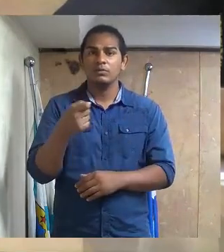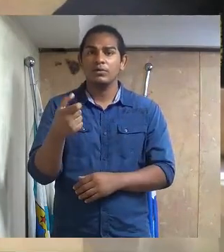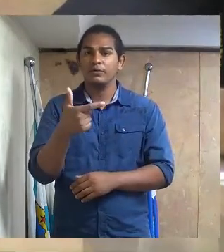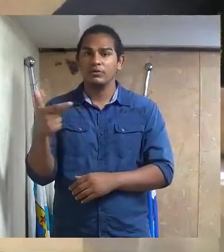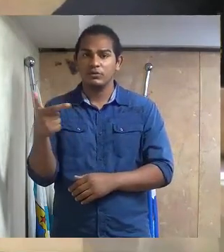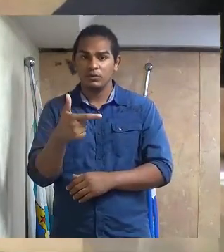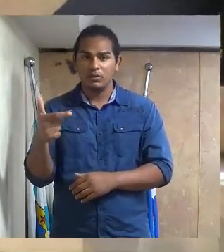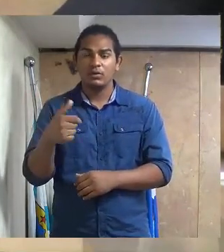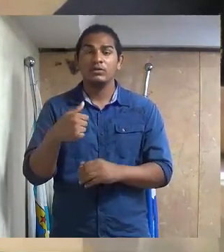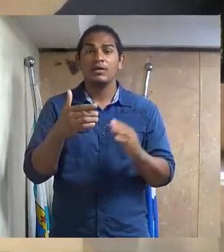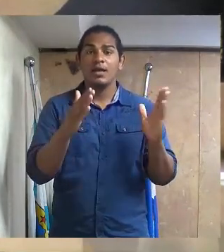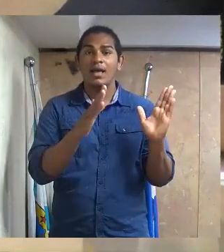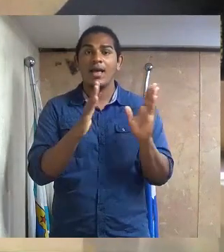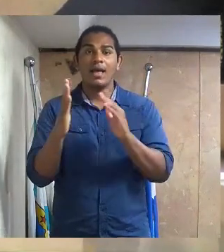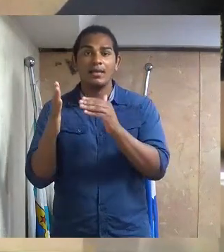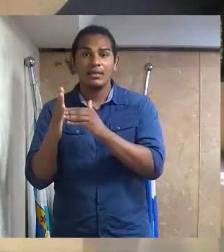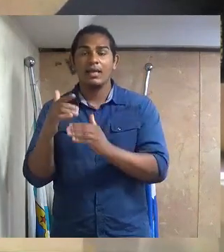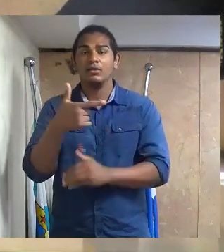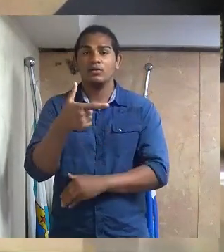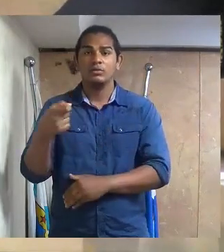a 2025